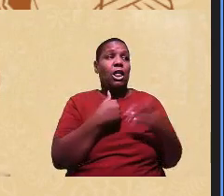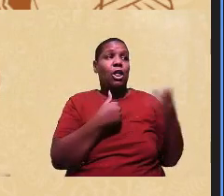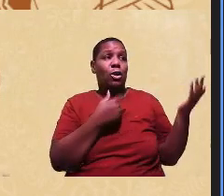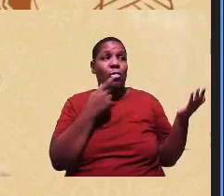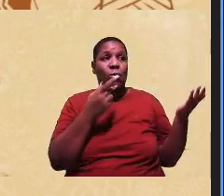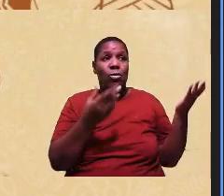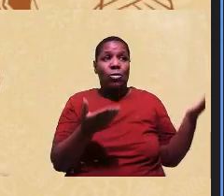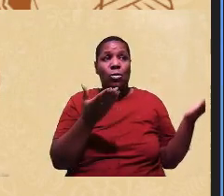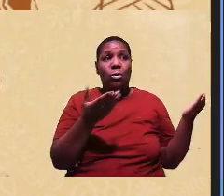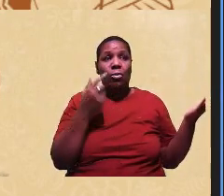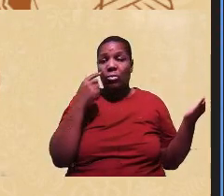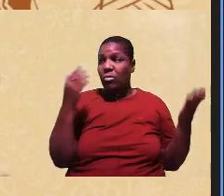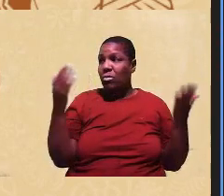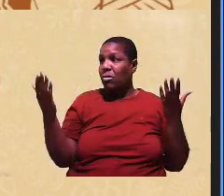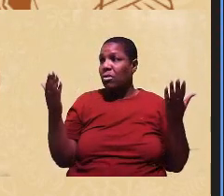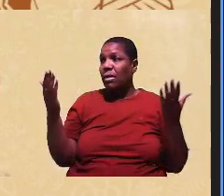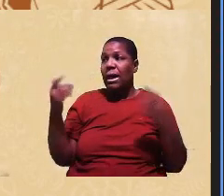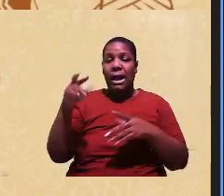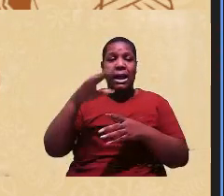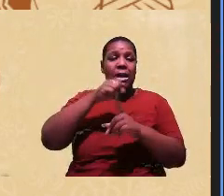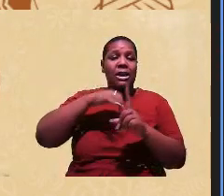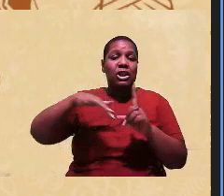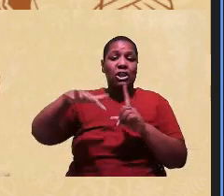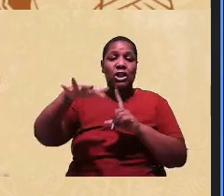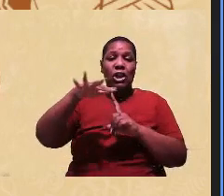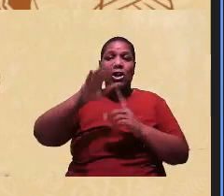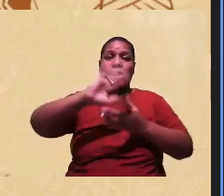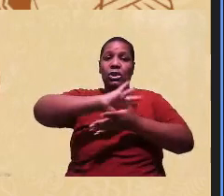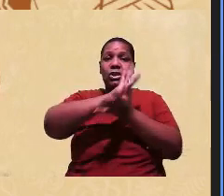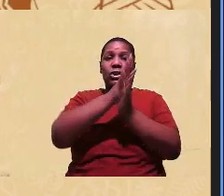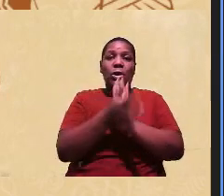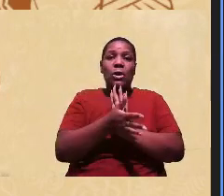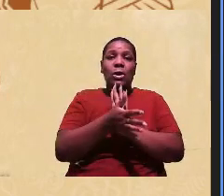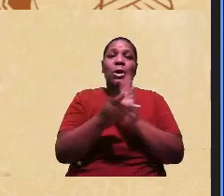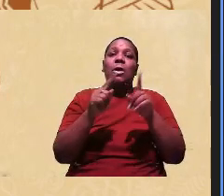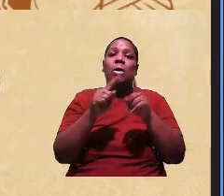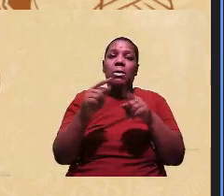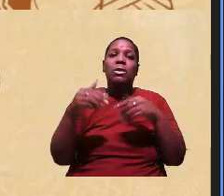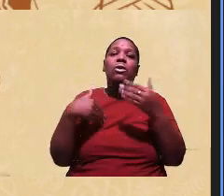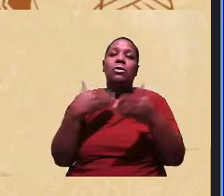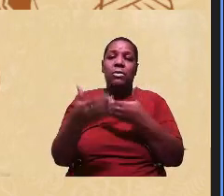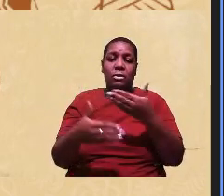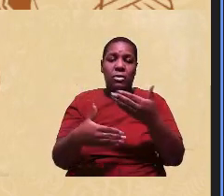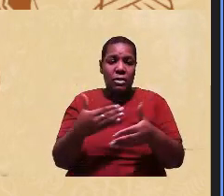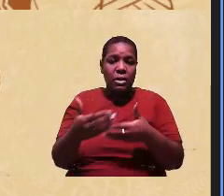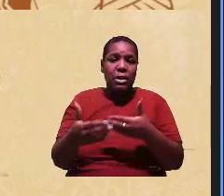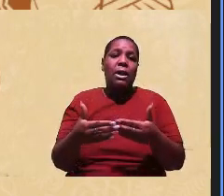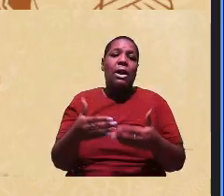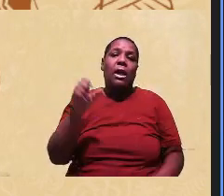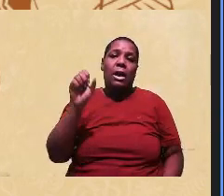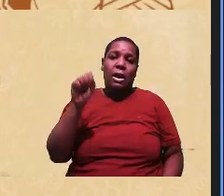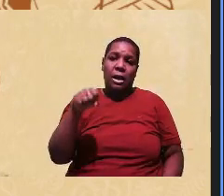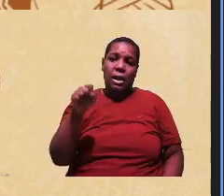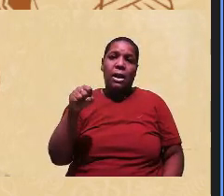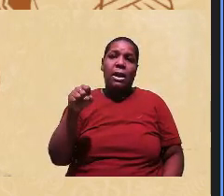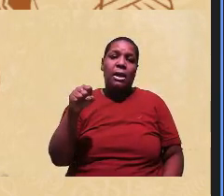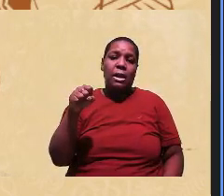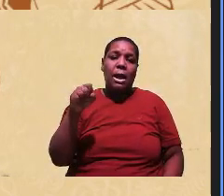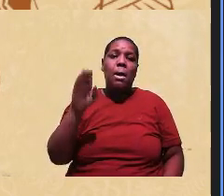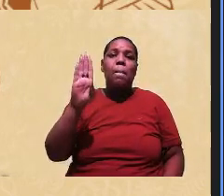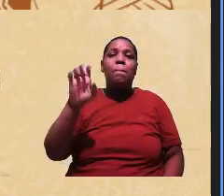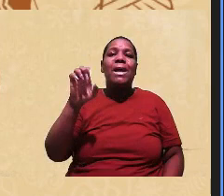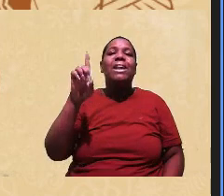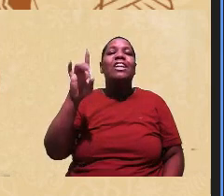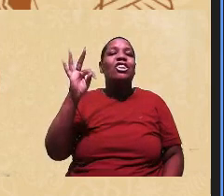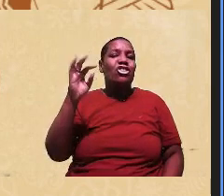nos trata obviamente vai nos discriminar mas tem um processo que é da Benedita ser mais afetada